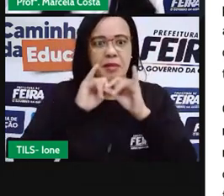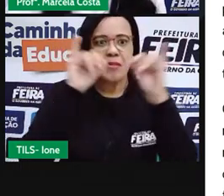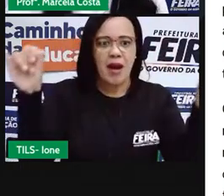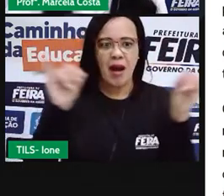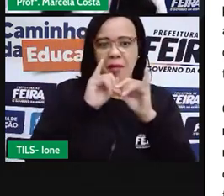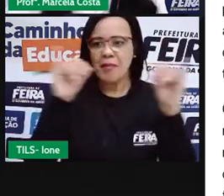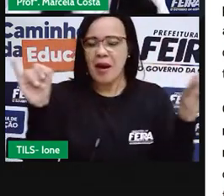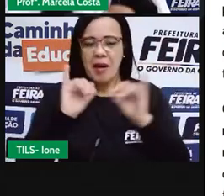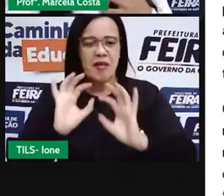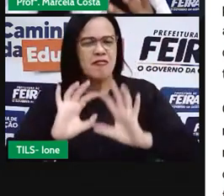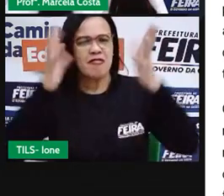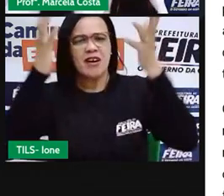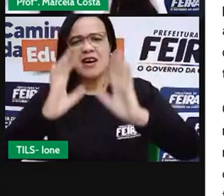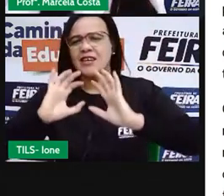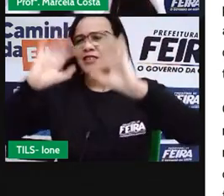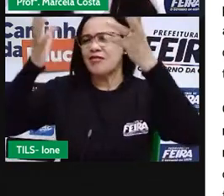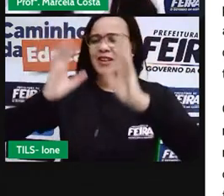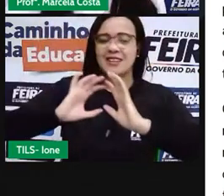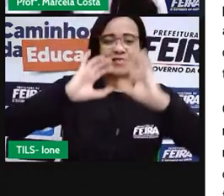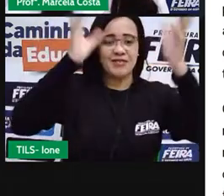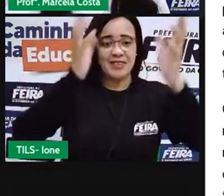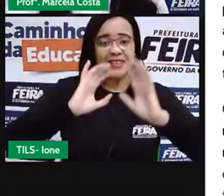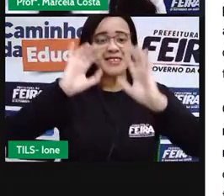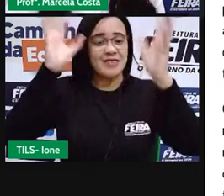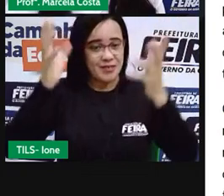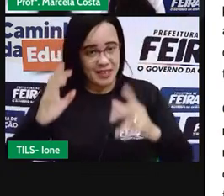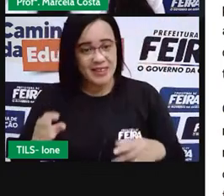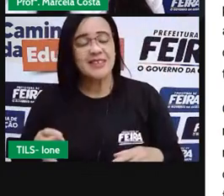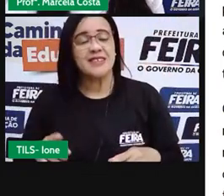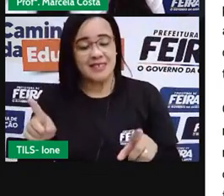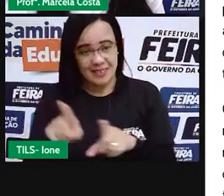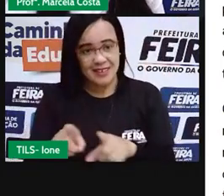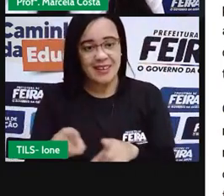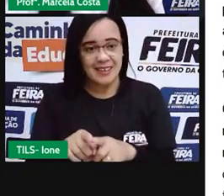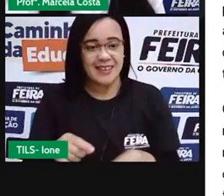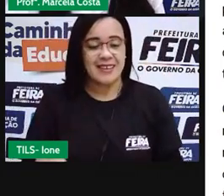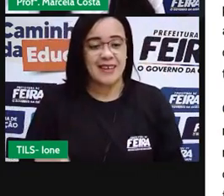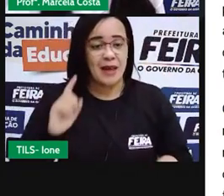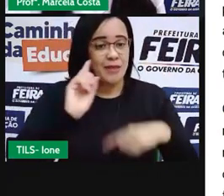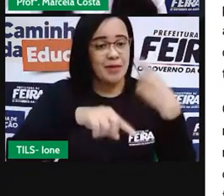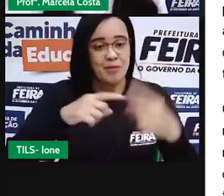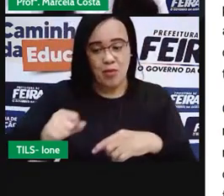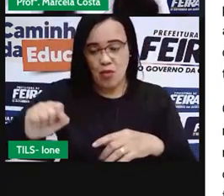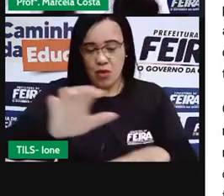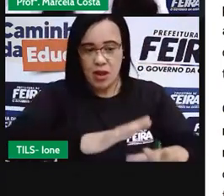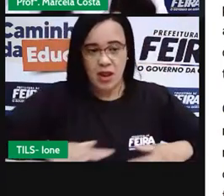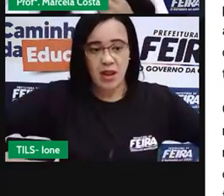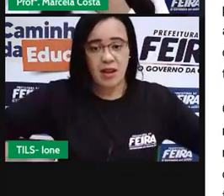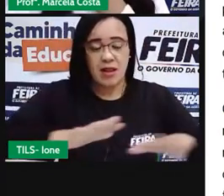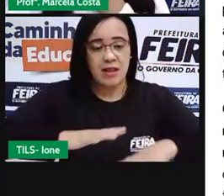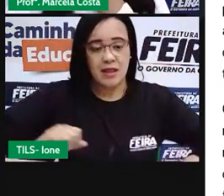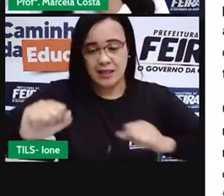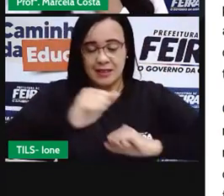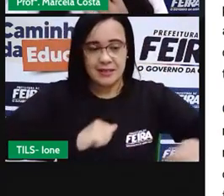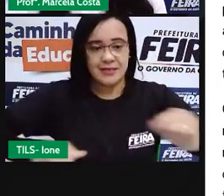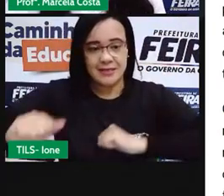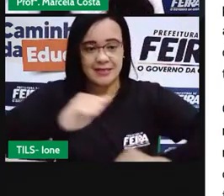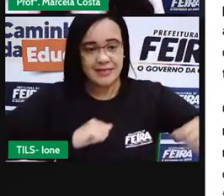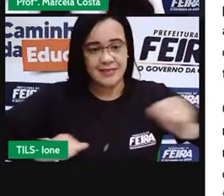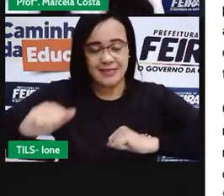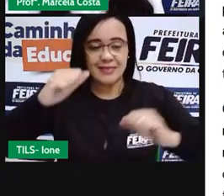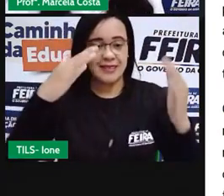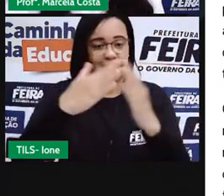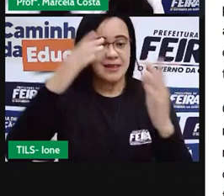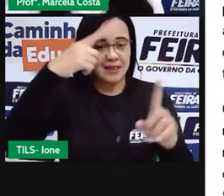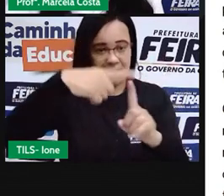da parte profana, faziam a lavagem da igreja e levagem de